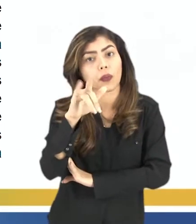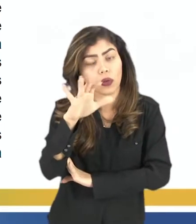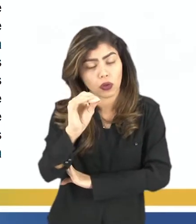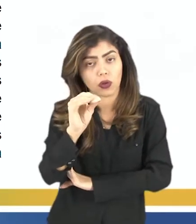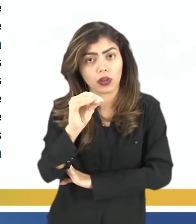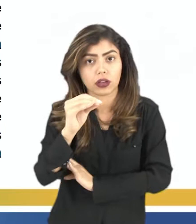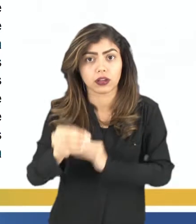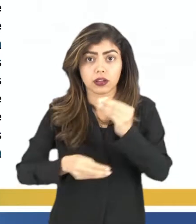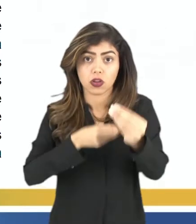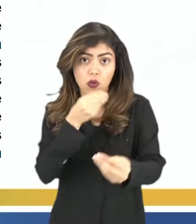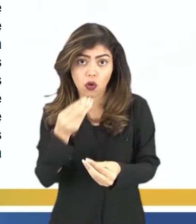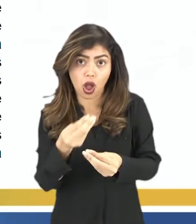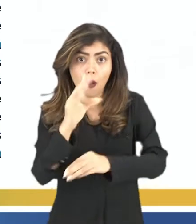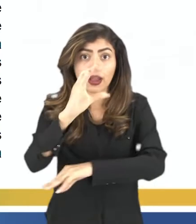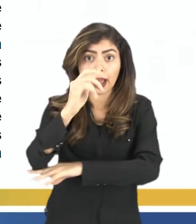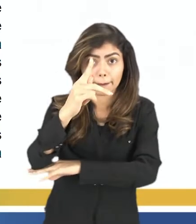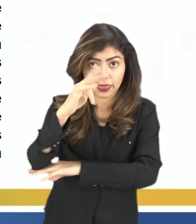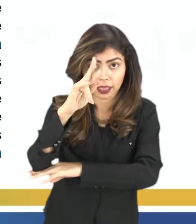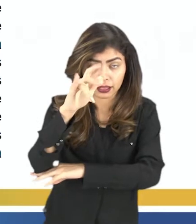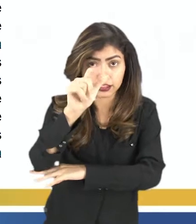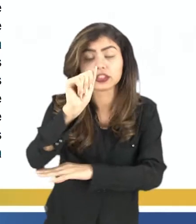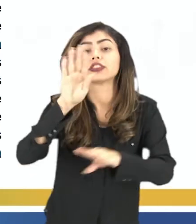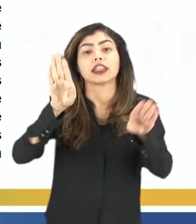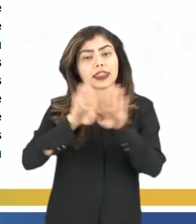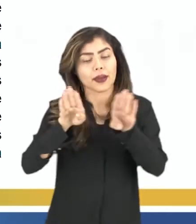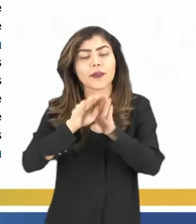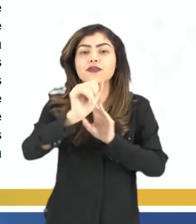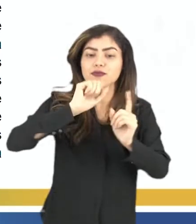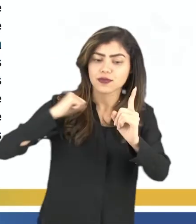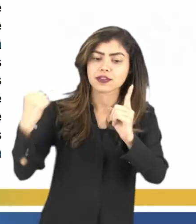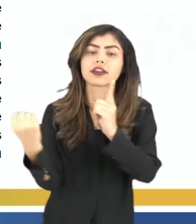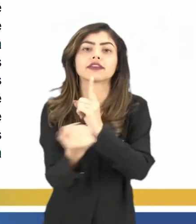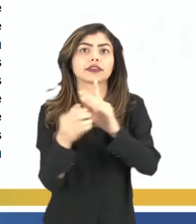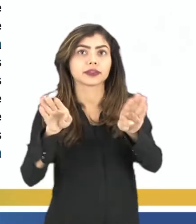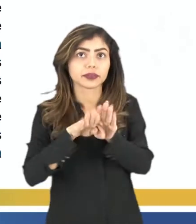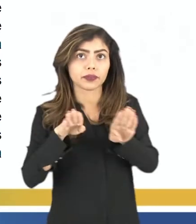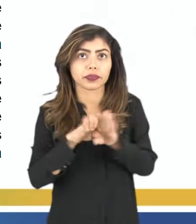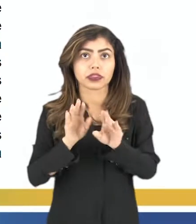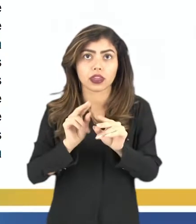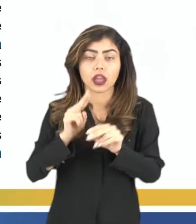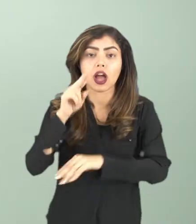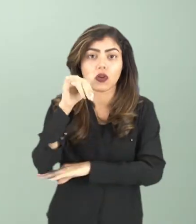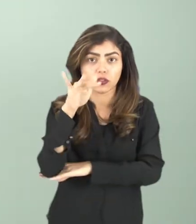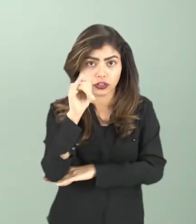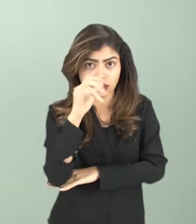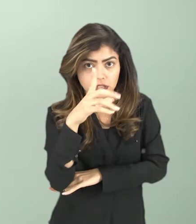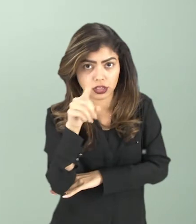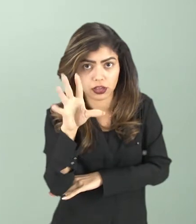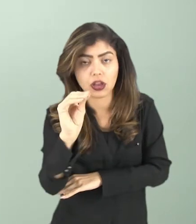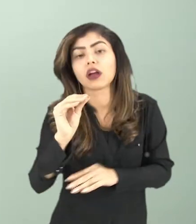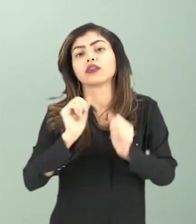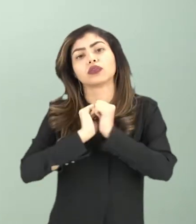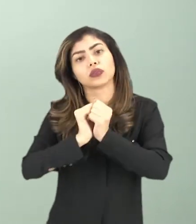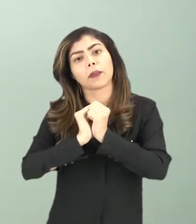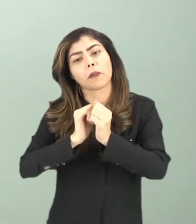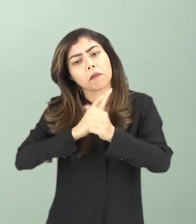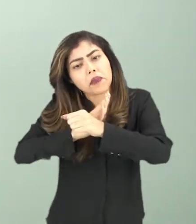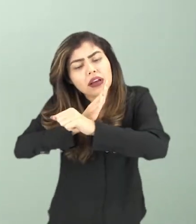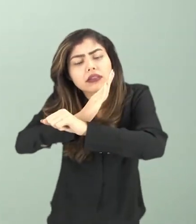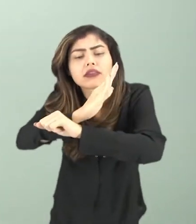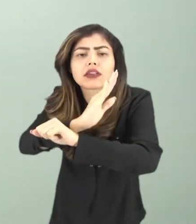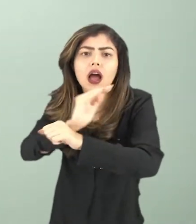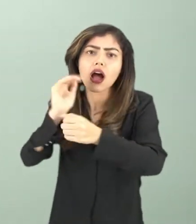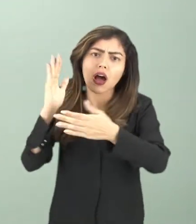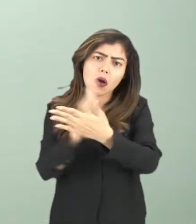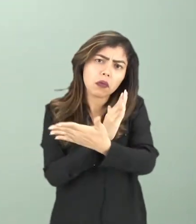Tanto o bloco capitalista, como o bloco socialista, né? A União Soviética, ela começa a passar por